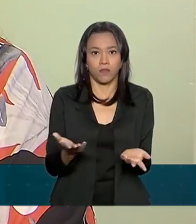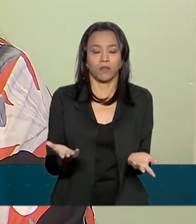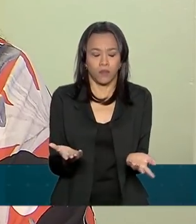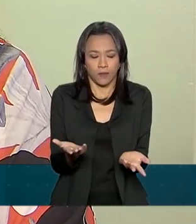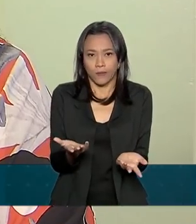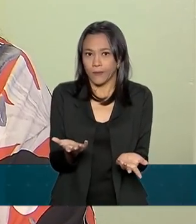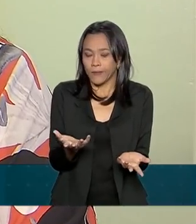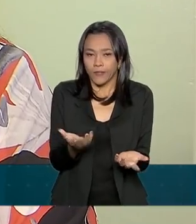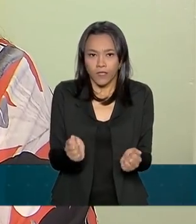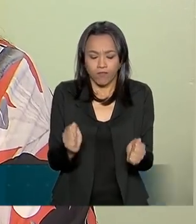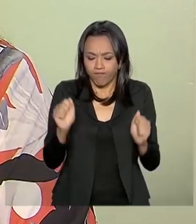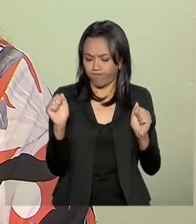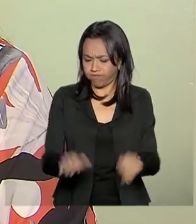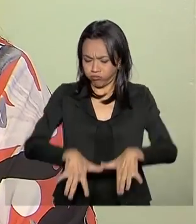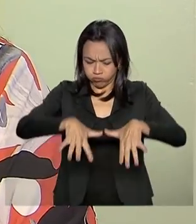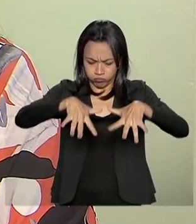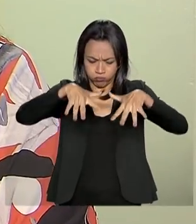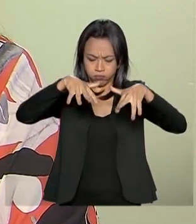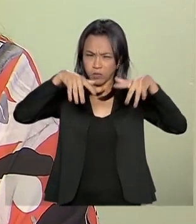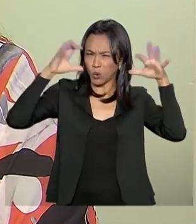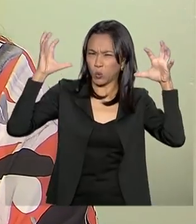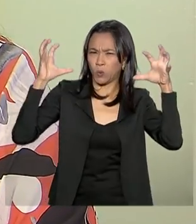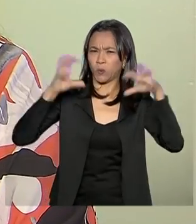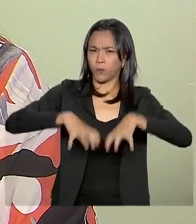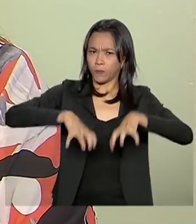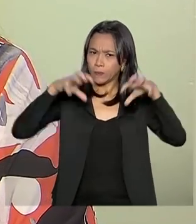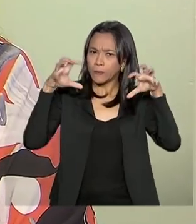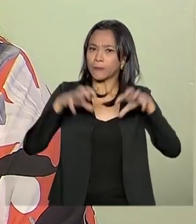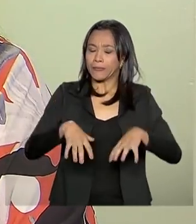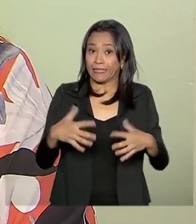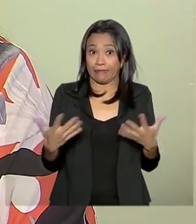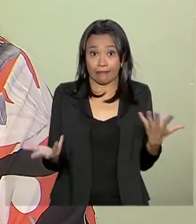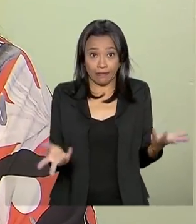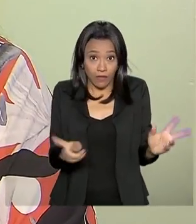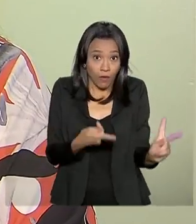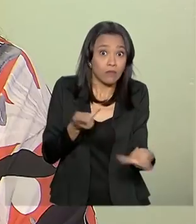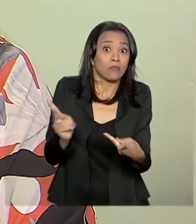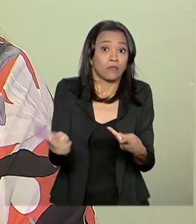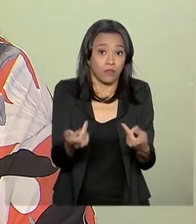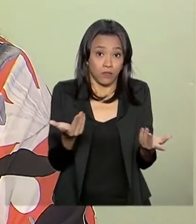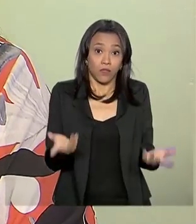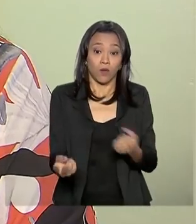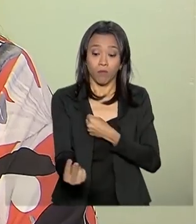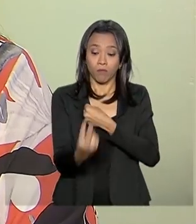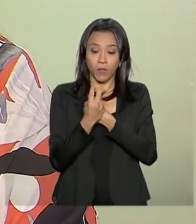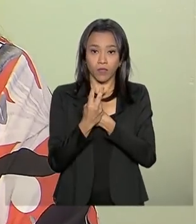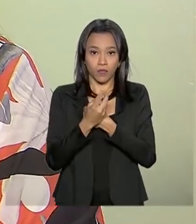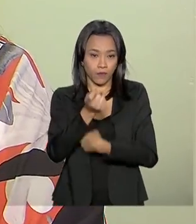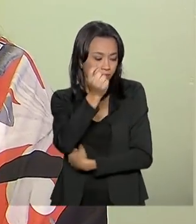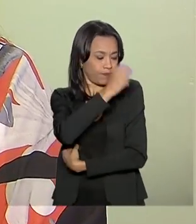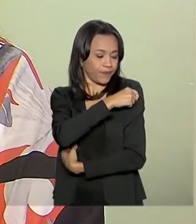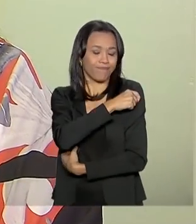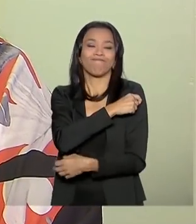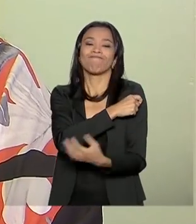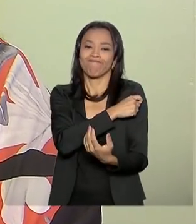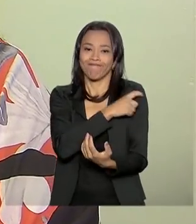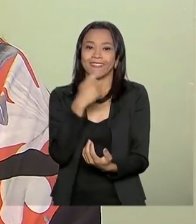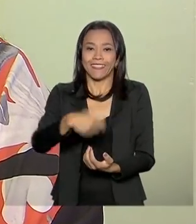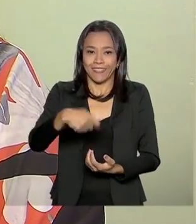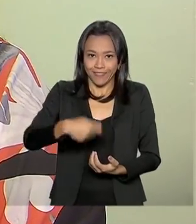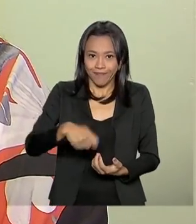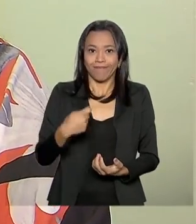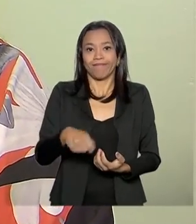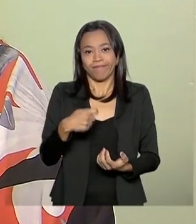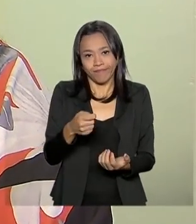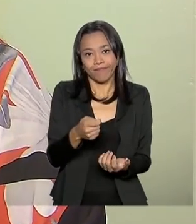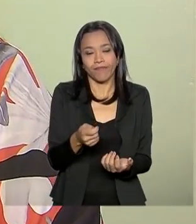de tantas enchentes, de tanta chuva, então ela está possibilitando que a imunização aconteça de